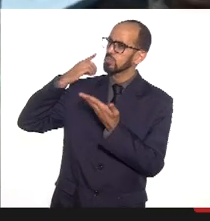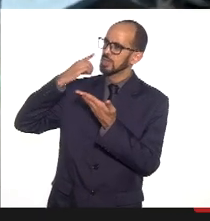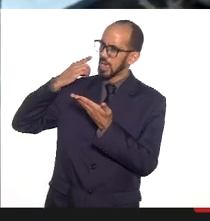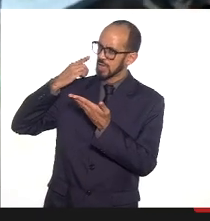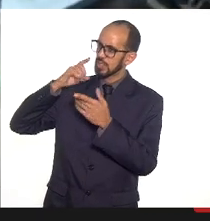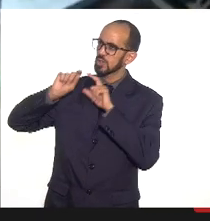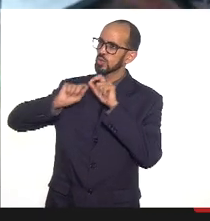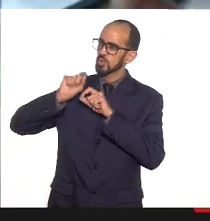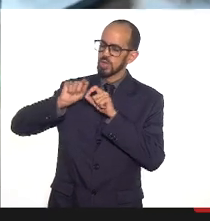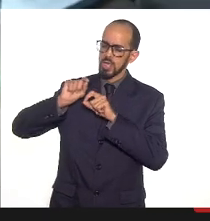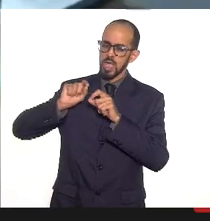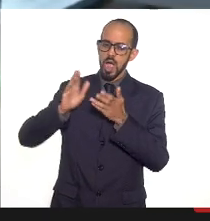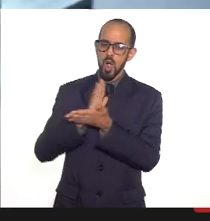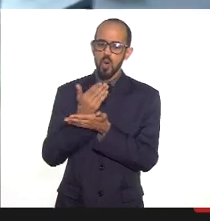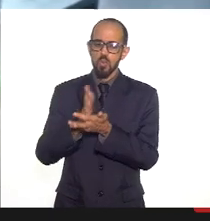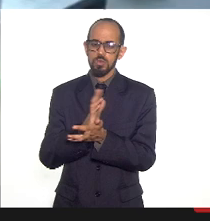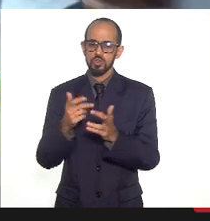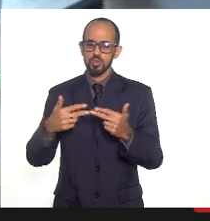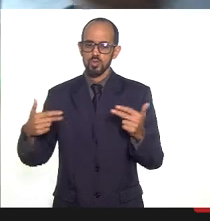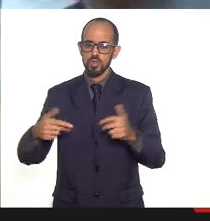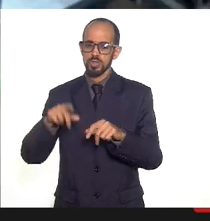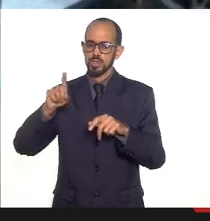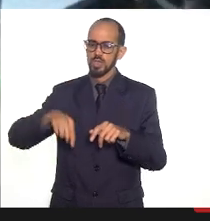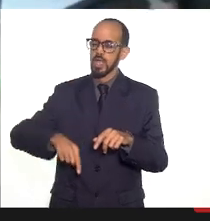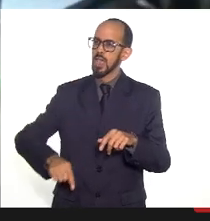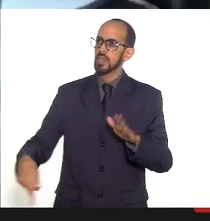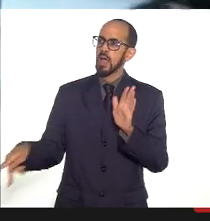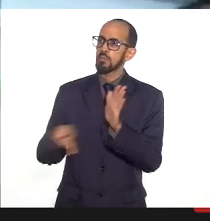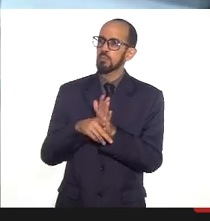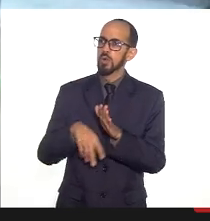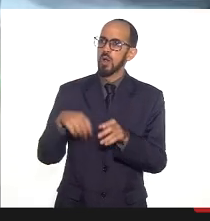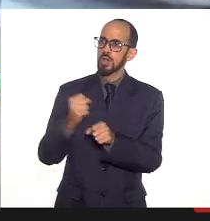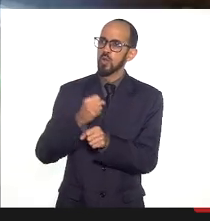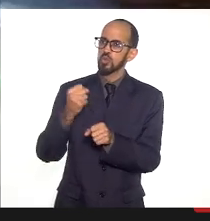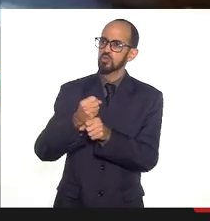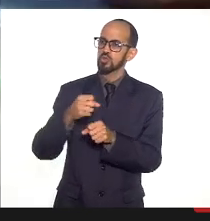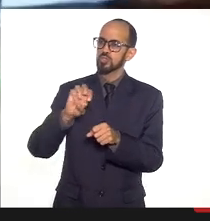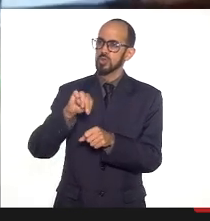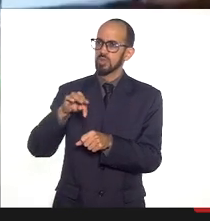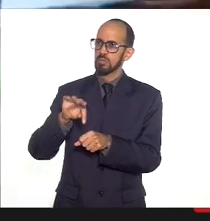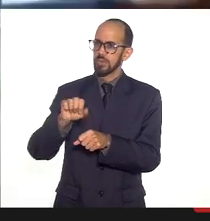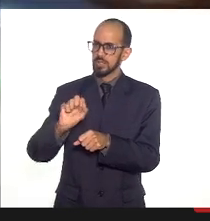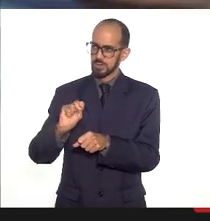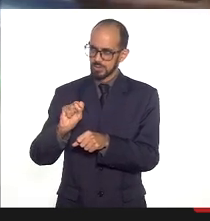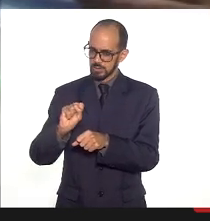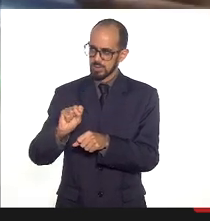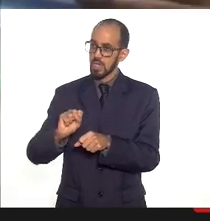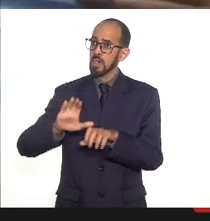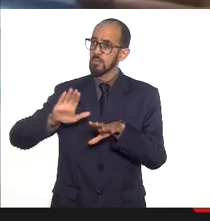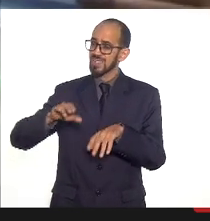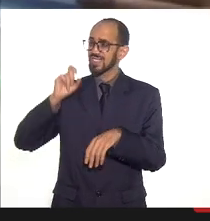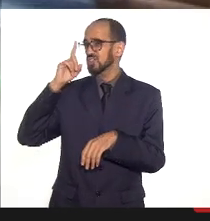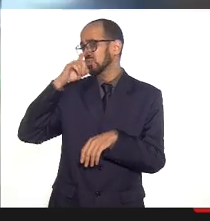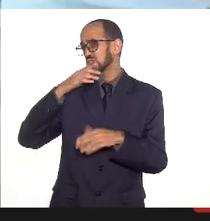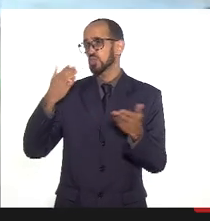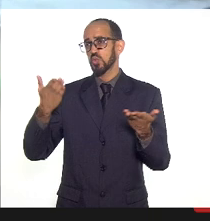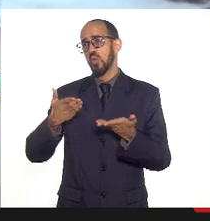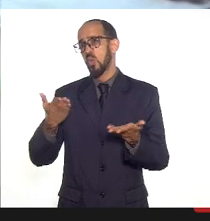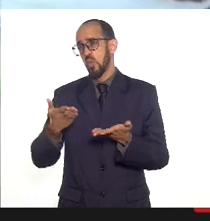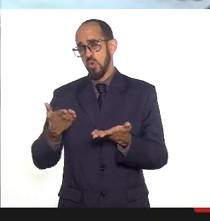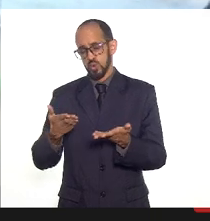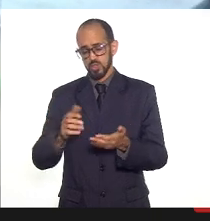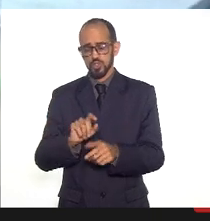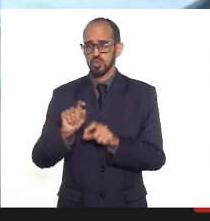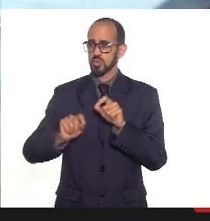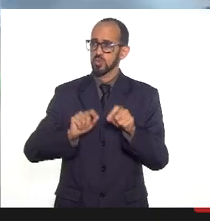disso que está relacionada à própria construção das metas agora é muito difícil hoje a gente principalmente as